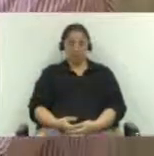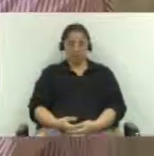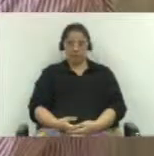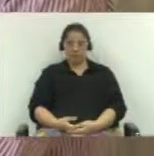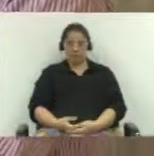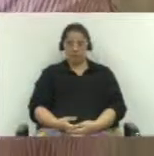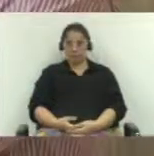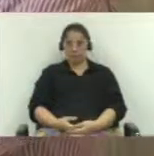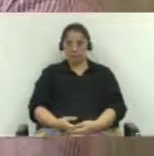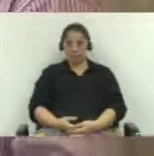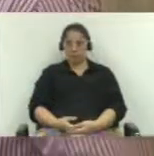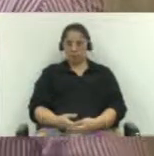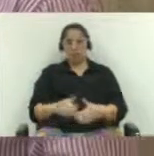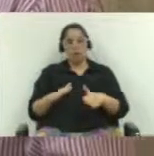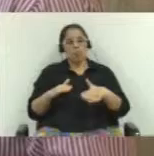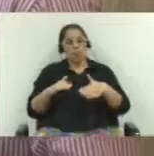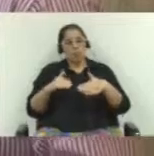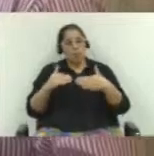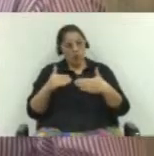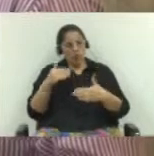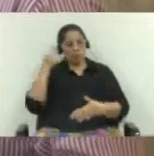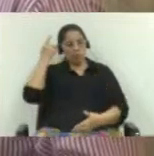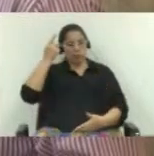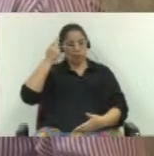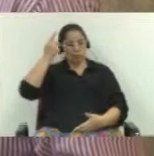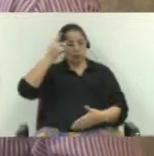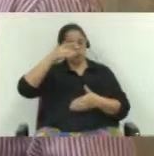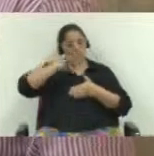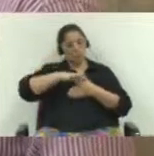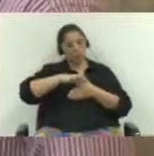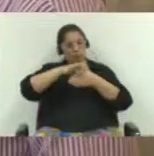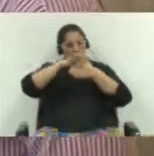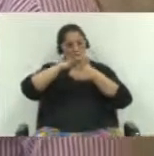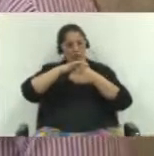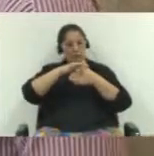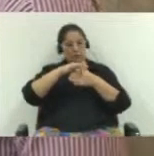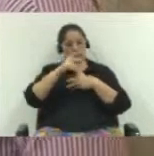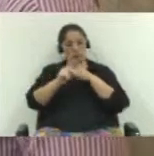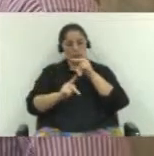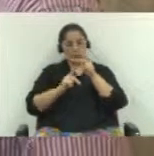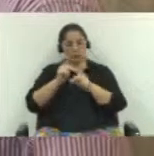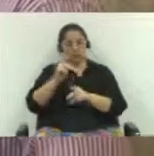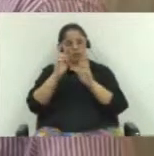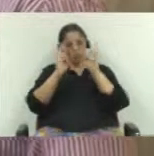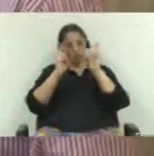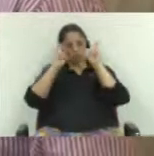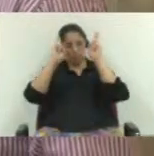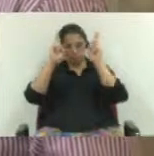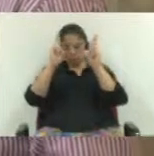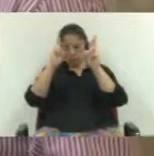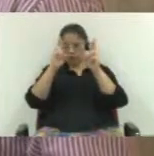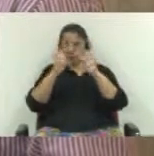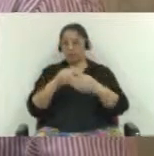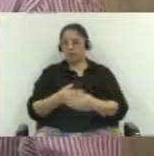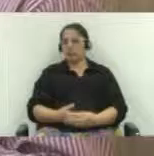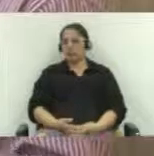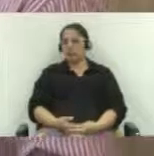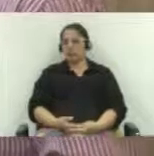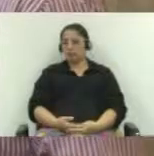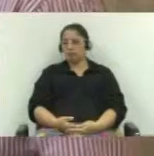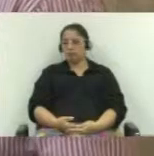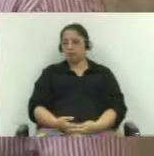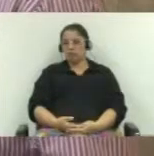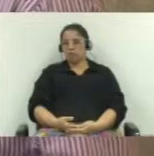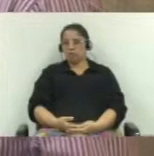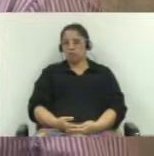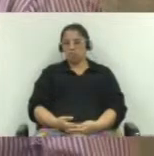aqueles que estão mais próximos das pessoas. A gente diz que é o para-choque mesmo de tudo. Quando o vereador fala, é o poder do